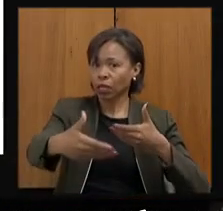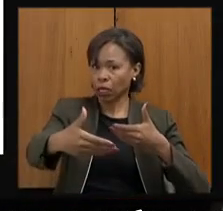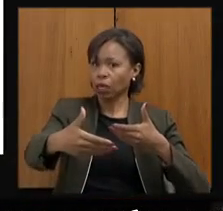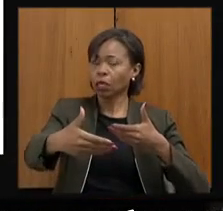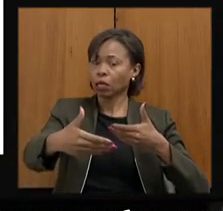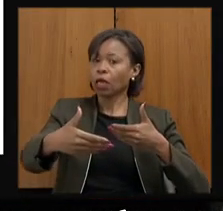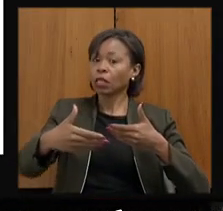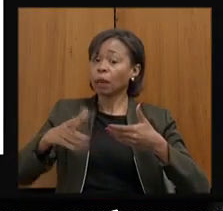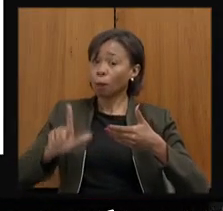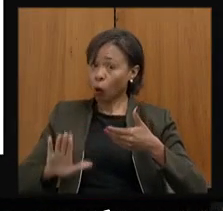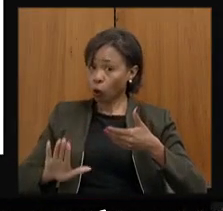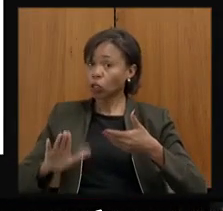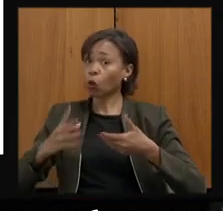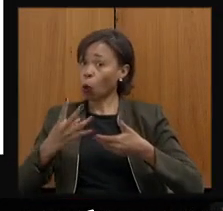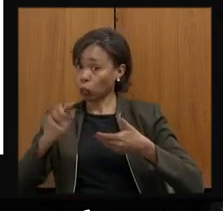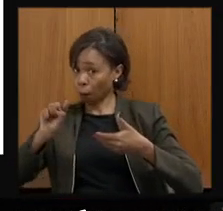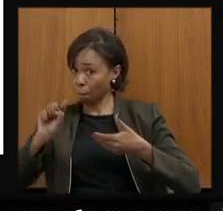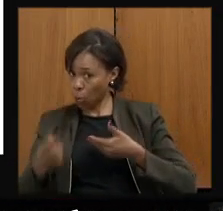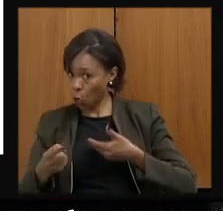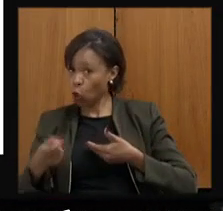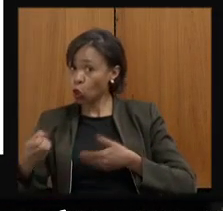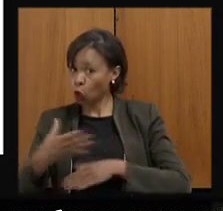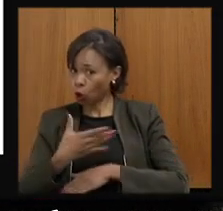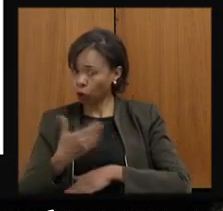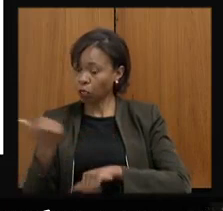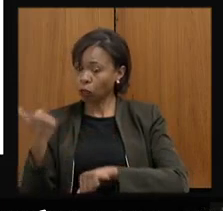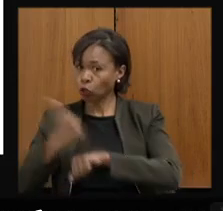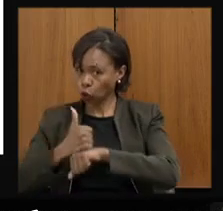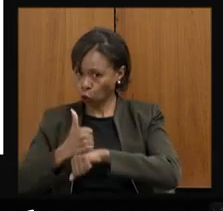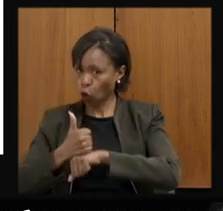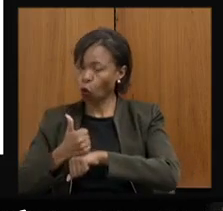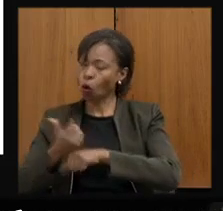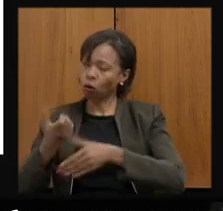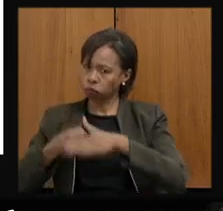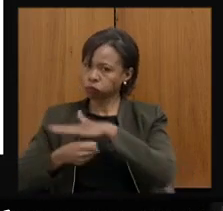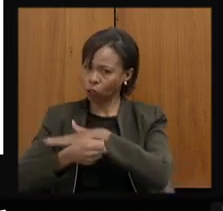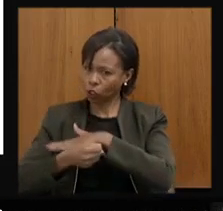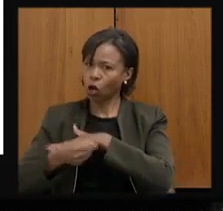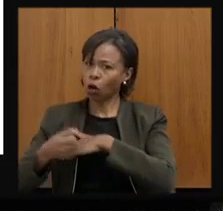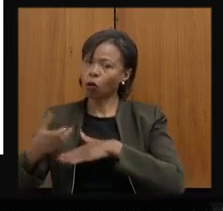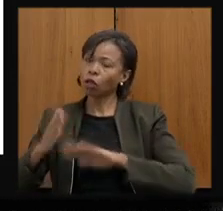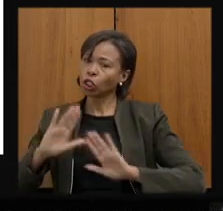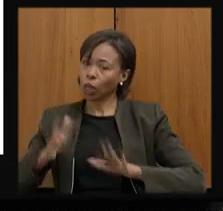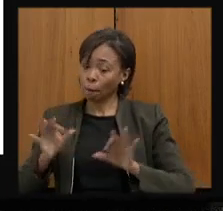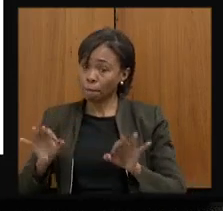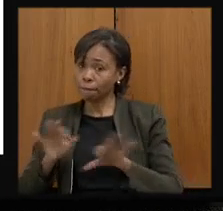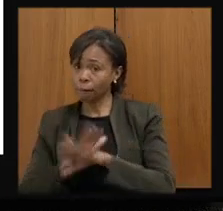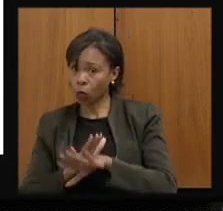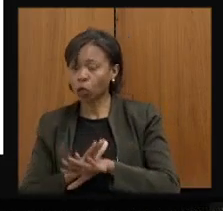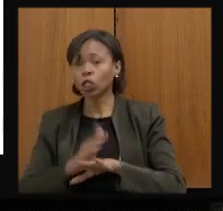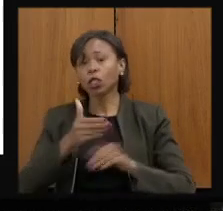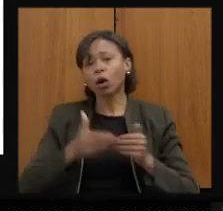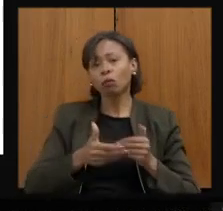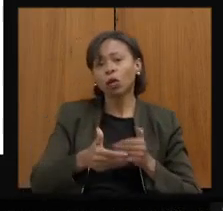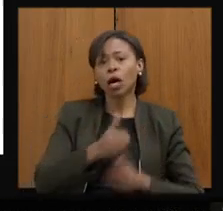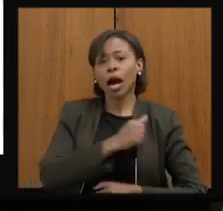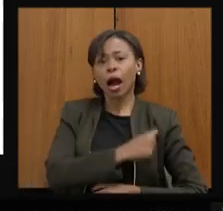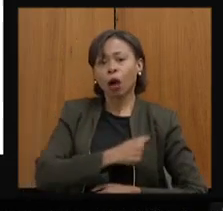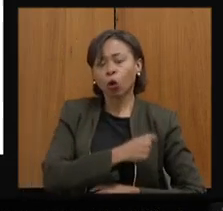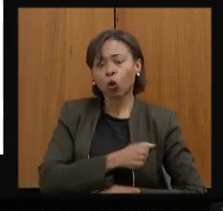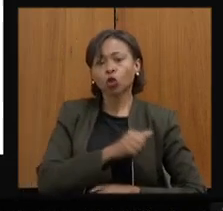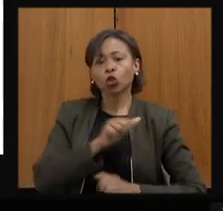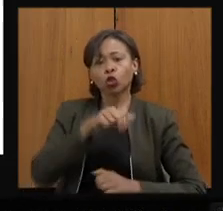4 mil novas nomeações, que é o que eu trago agora como anúncio, entre os meses de agosto e